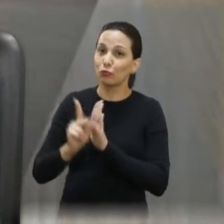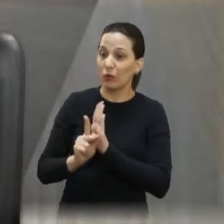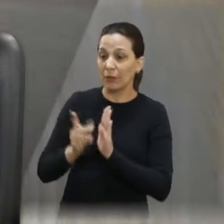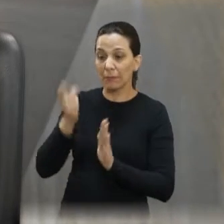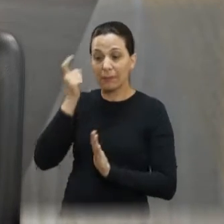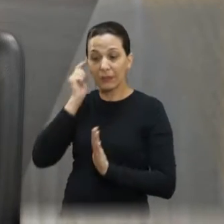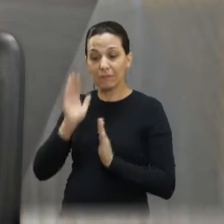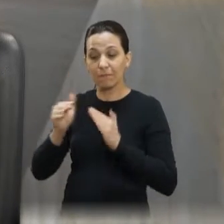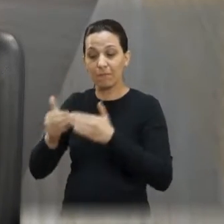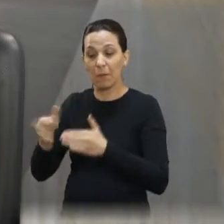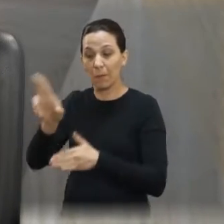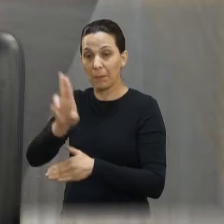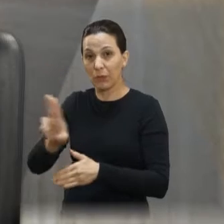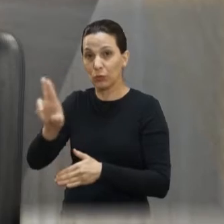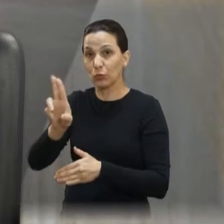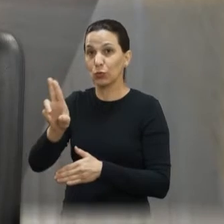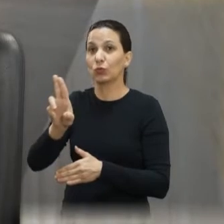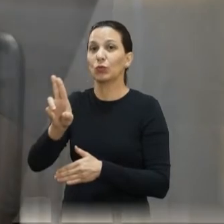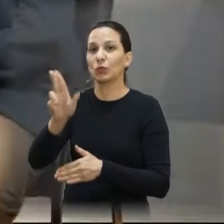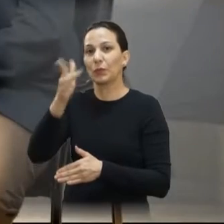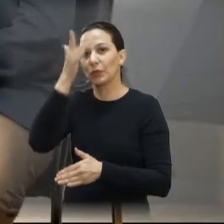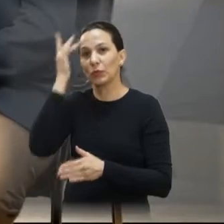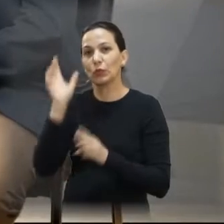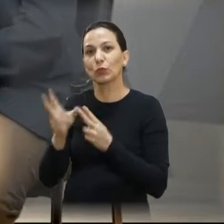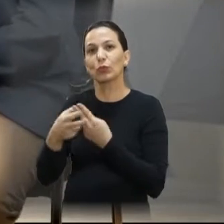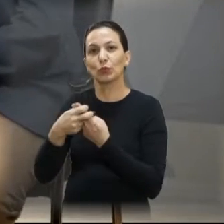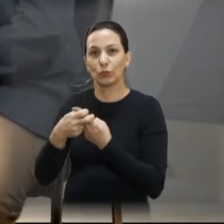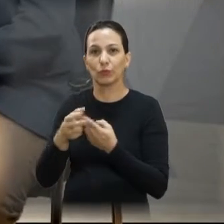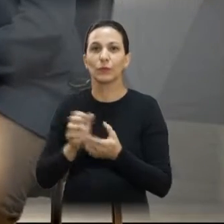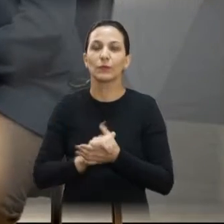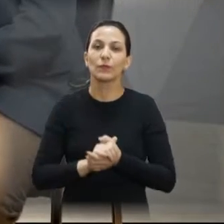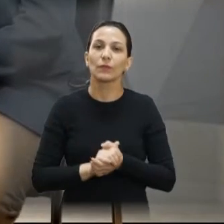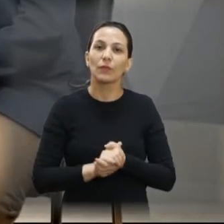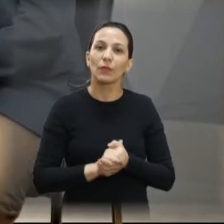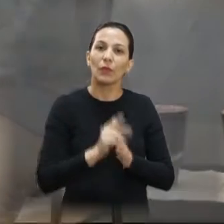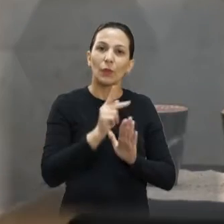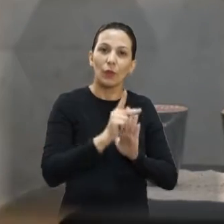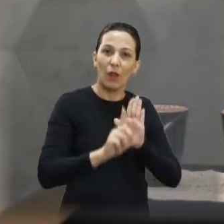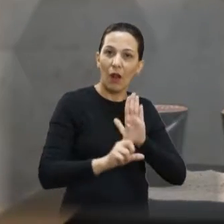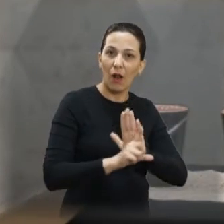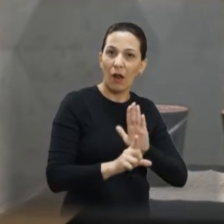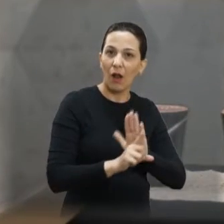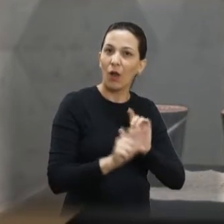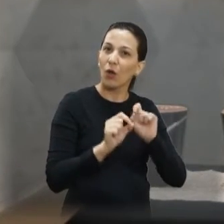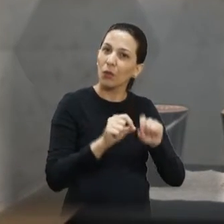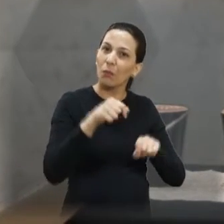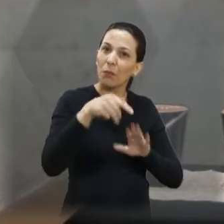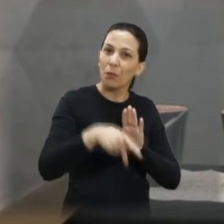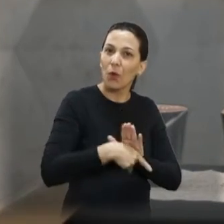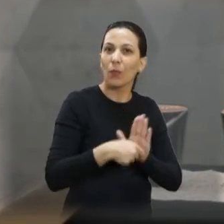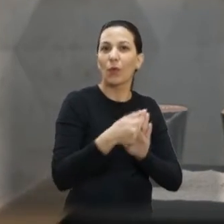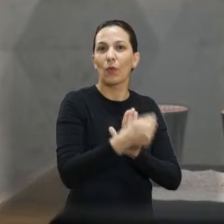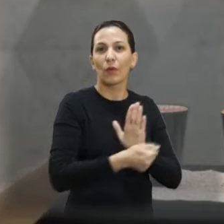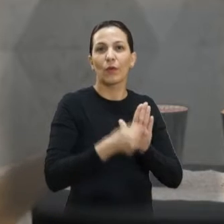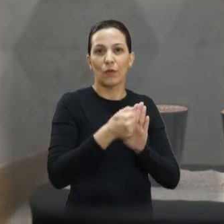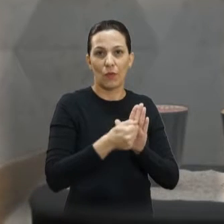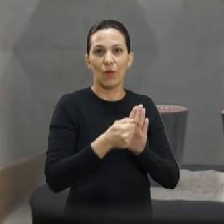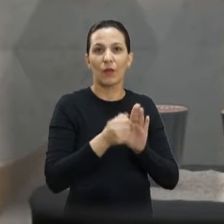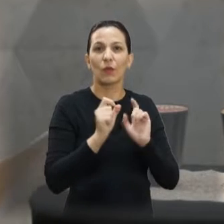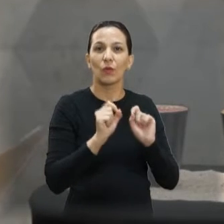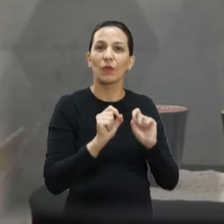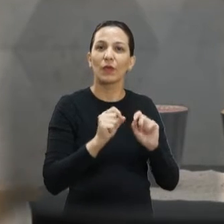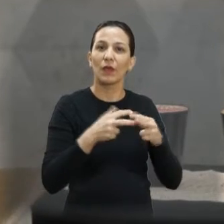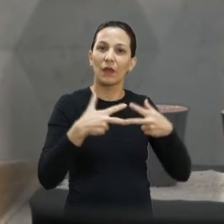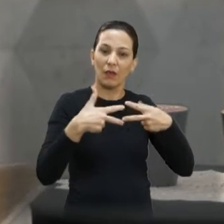nos usuários do sistema SUS. Um outro projeto de lei, uma outra lei em vigor no município, estabelecimentos procederem à